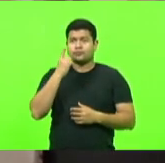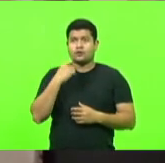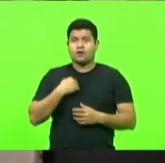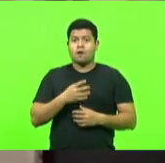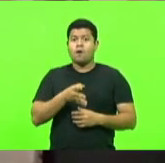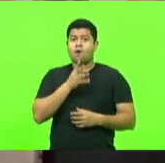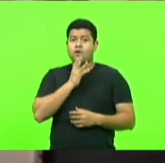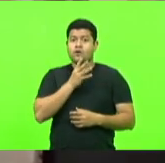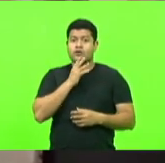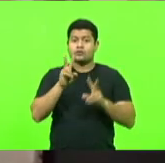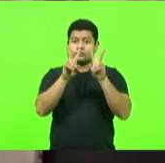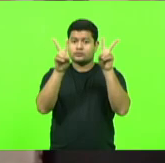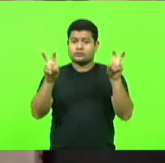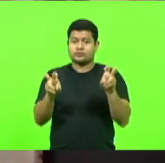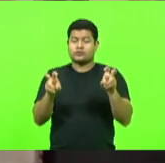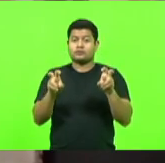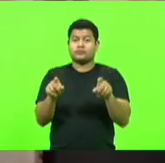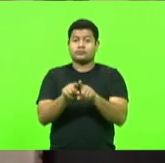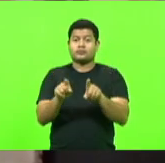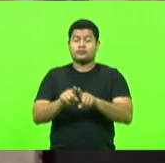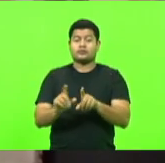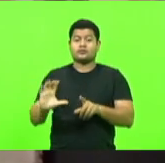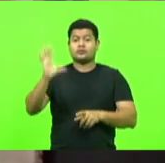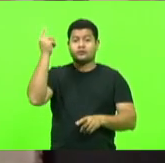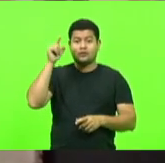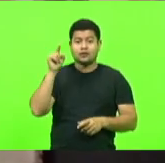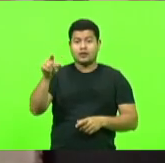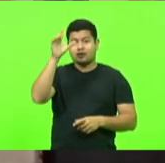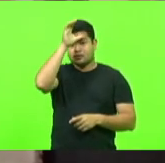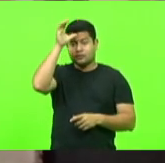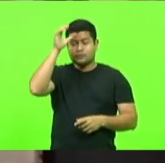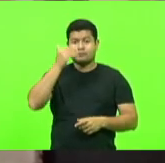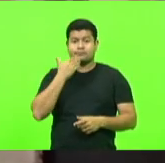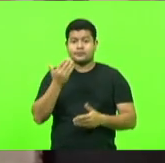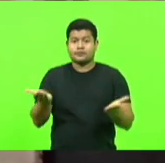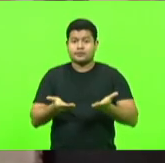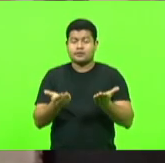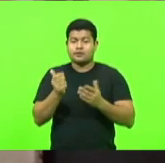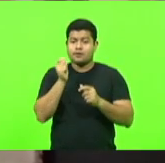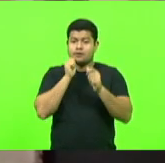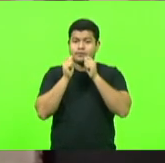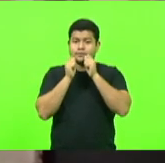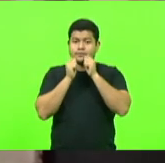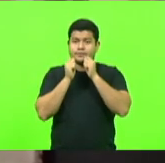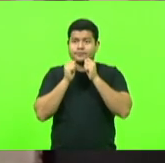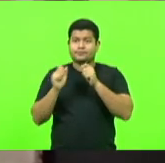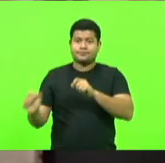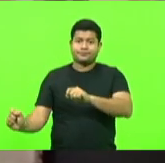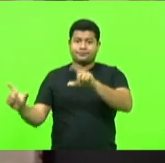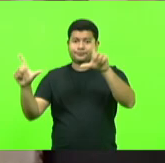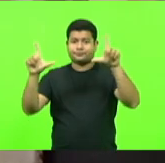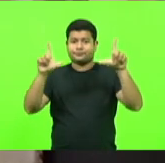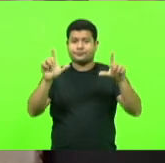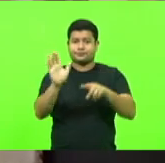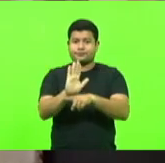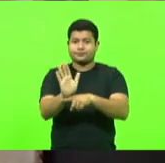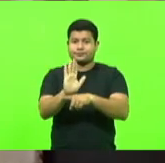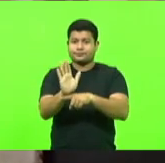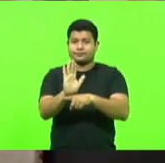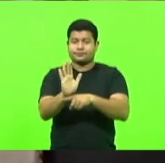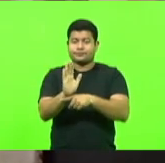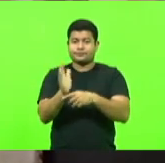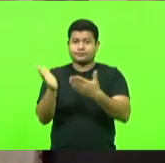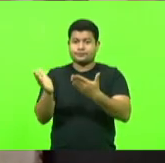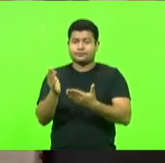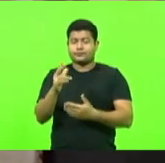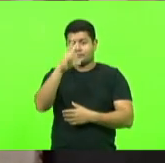temática e esse episódio recente de Criciúma, nós vamos solicitar à equipe da Alesc que passe o vídeo do nosso